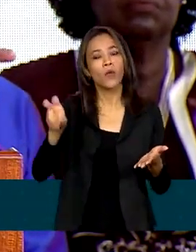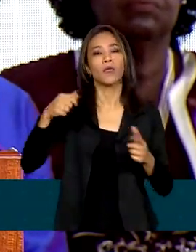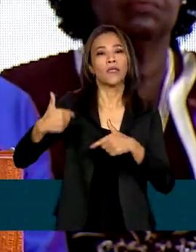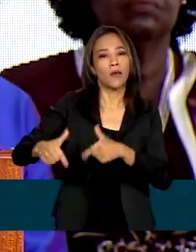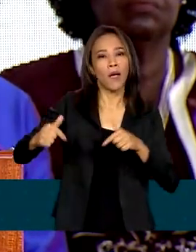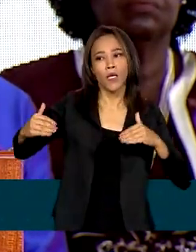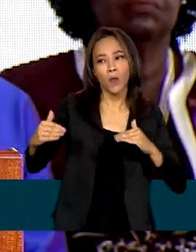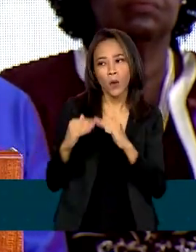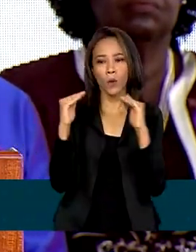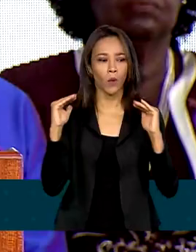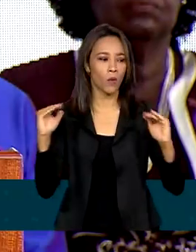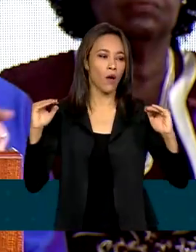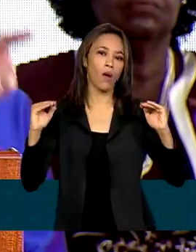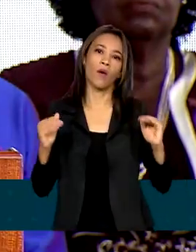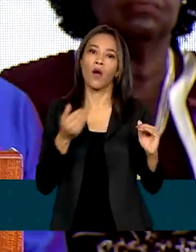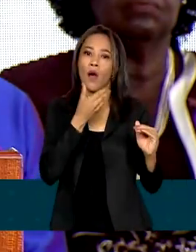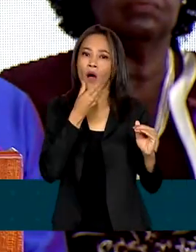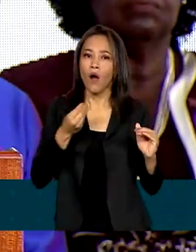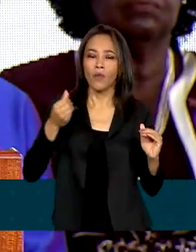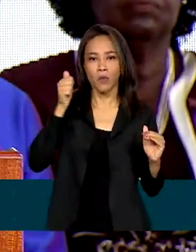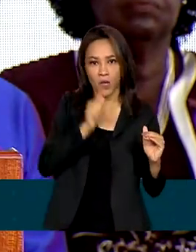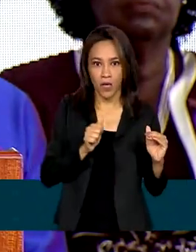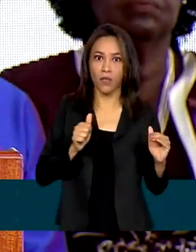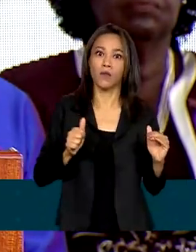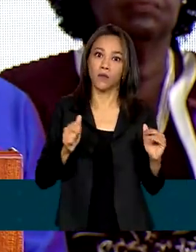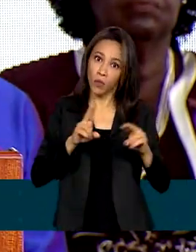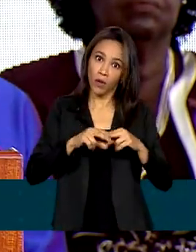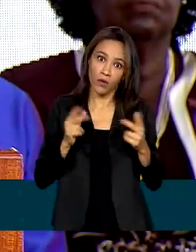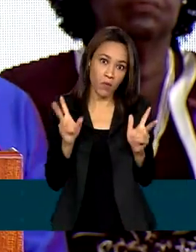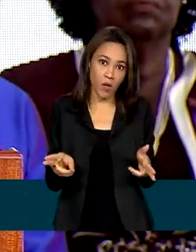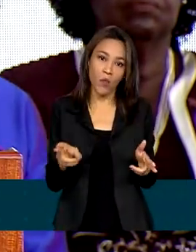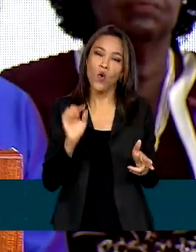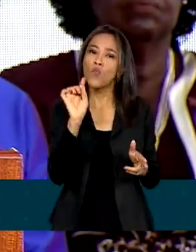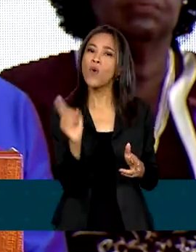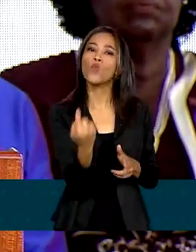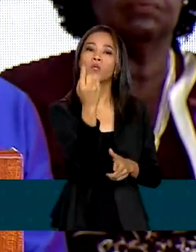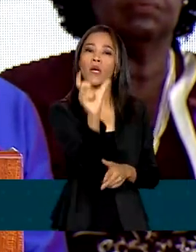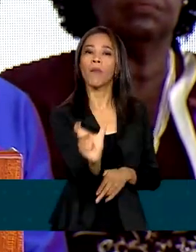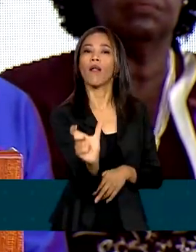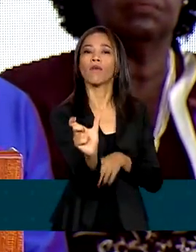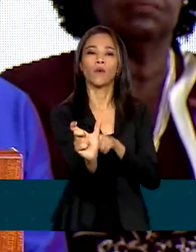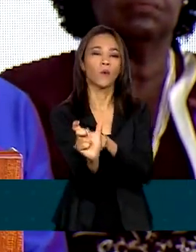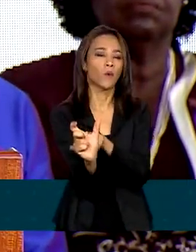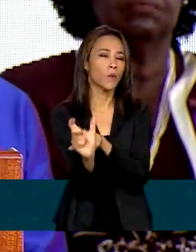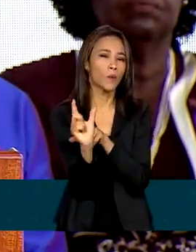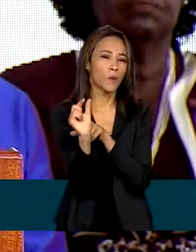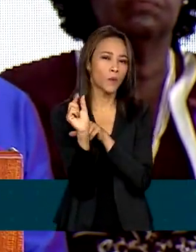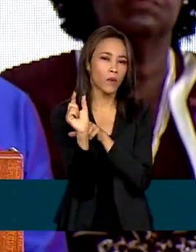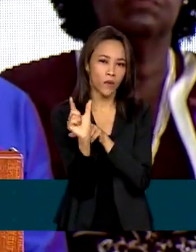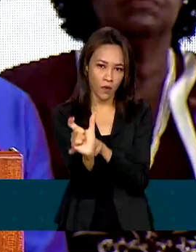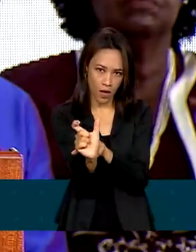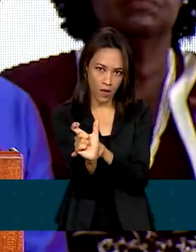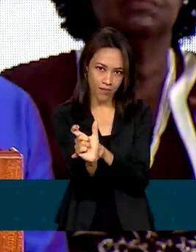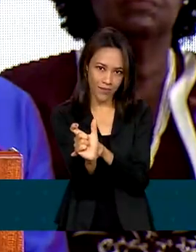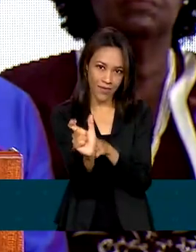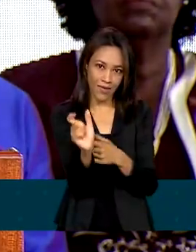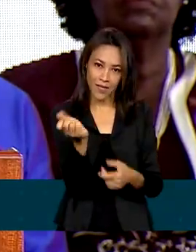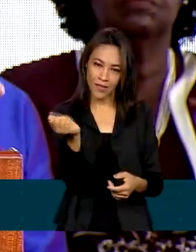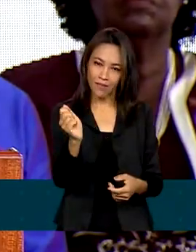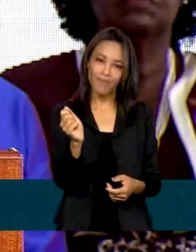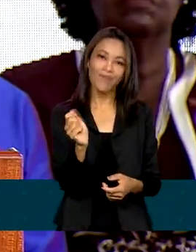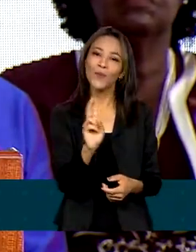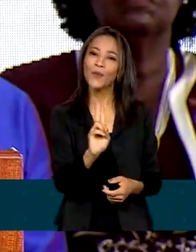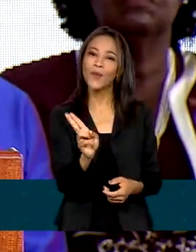igual entre homens e mulheres e exerçando a mesma função. Uma única palavra. E essa mágica palavra